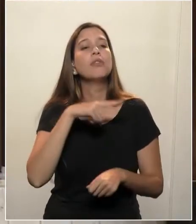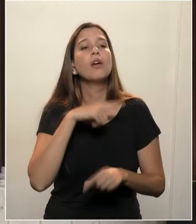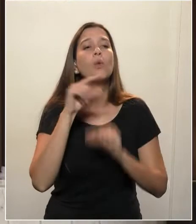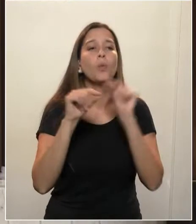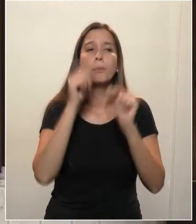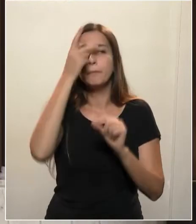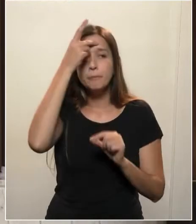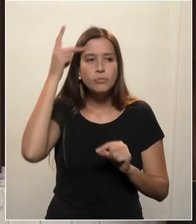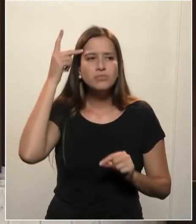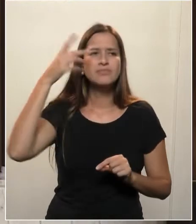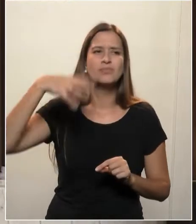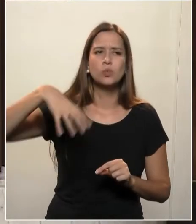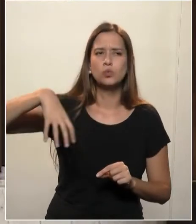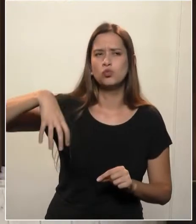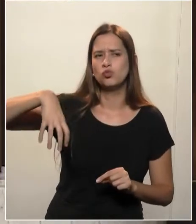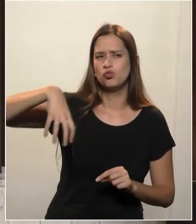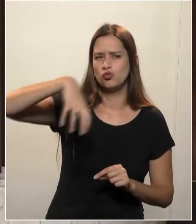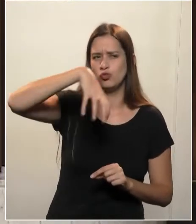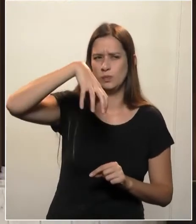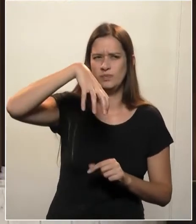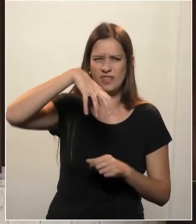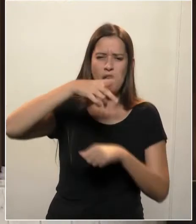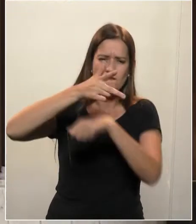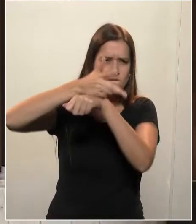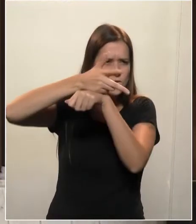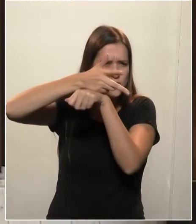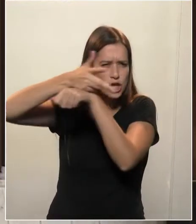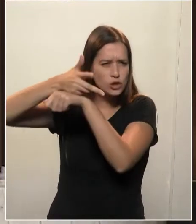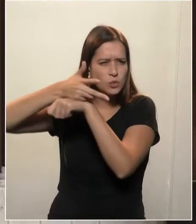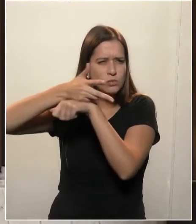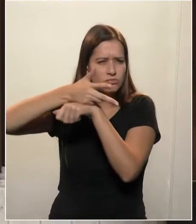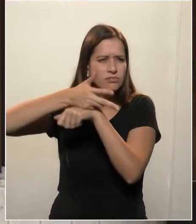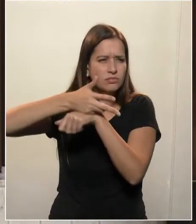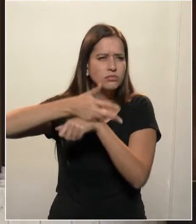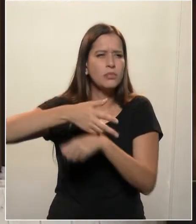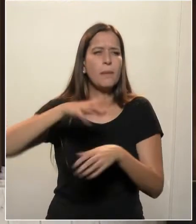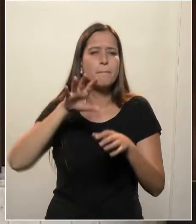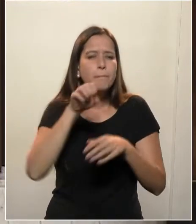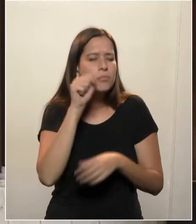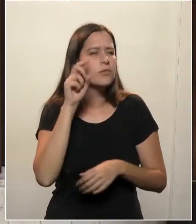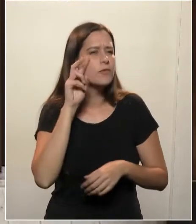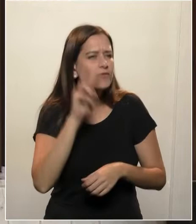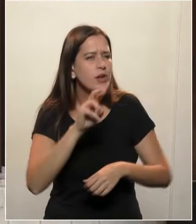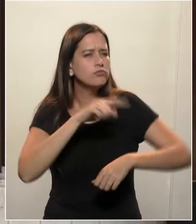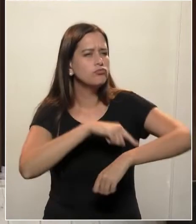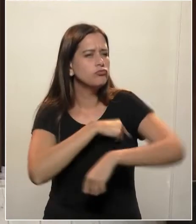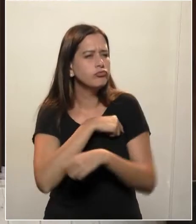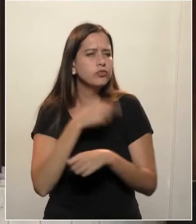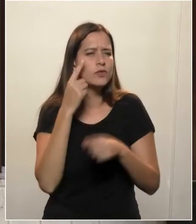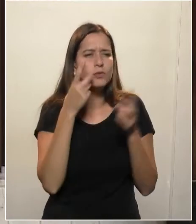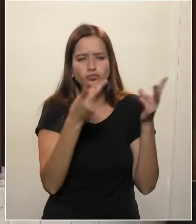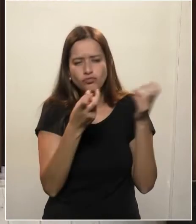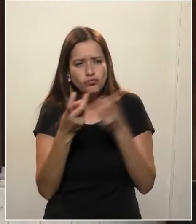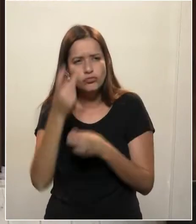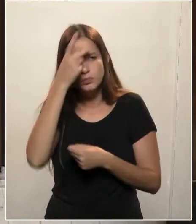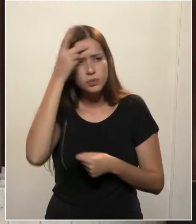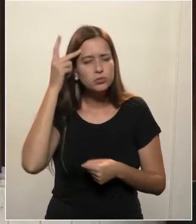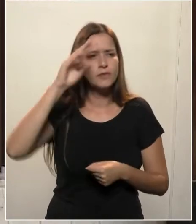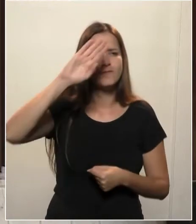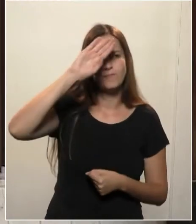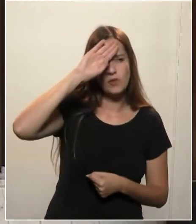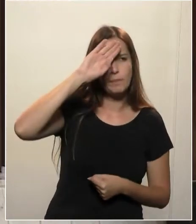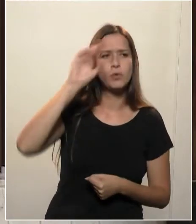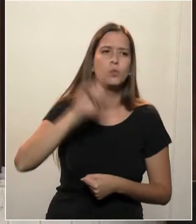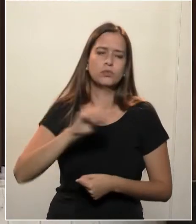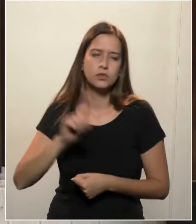questão do isolamento que eles adotaram, o rigor no isolamento, a restrição de viagem,